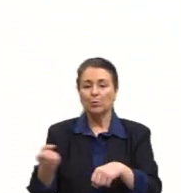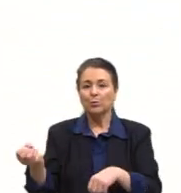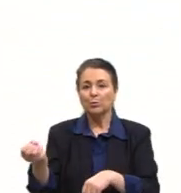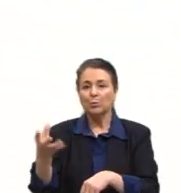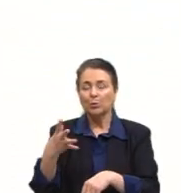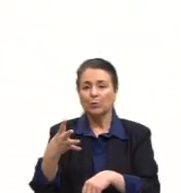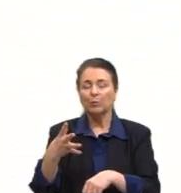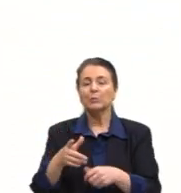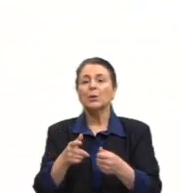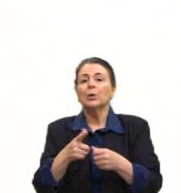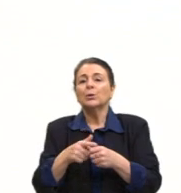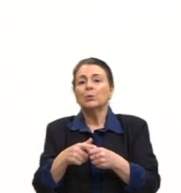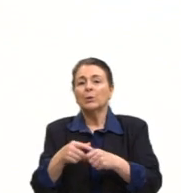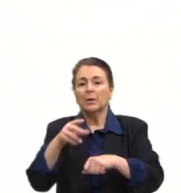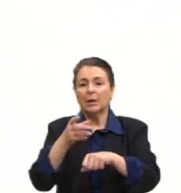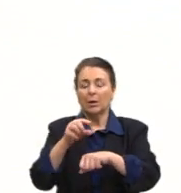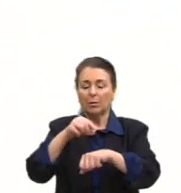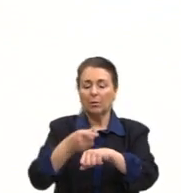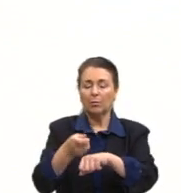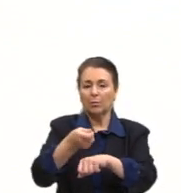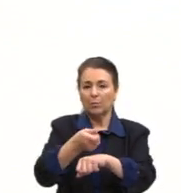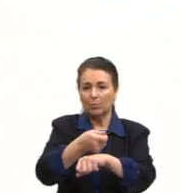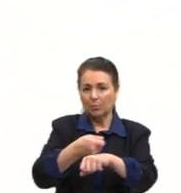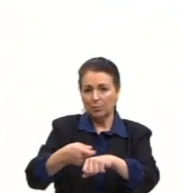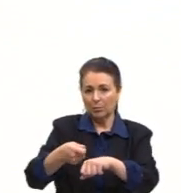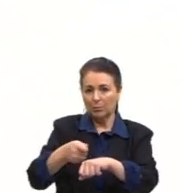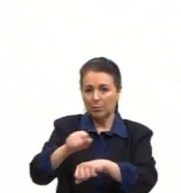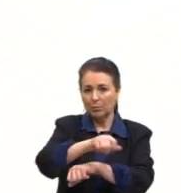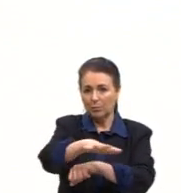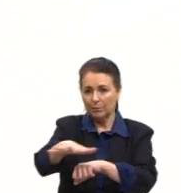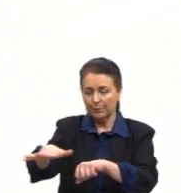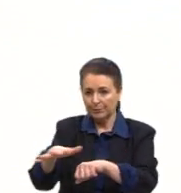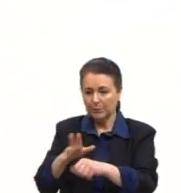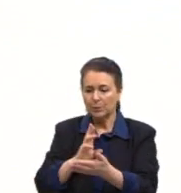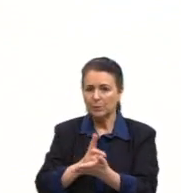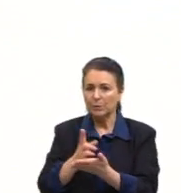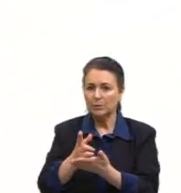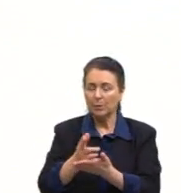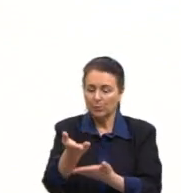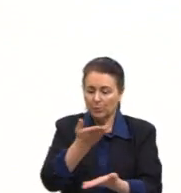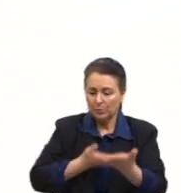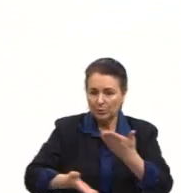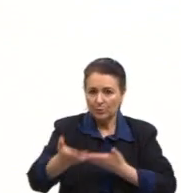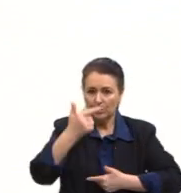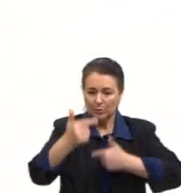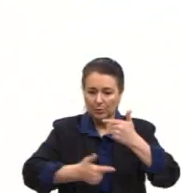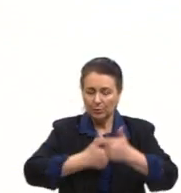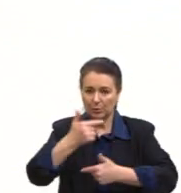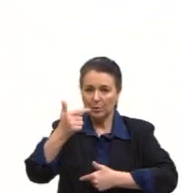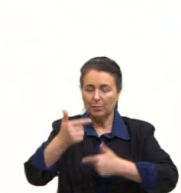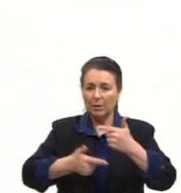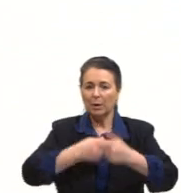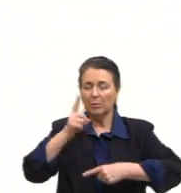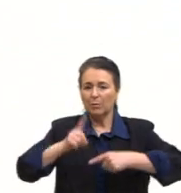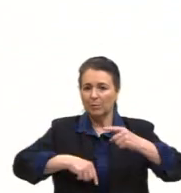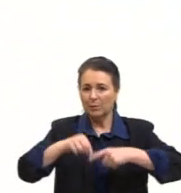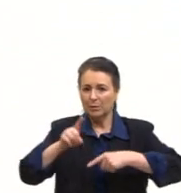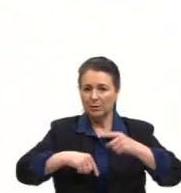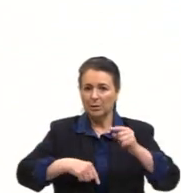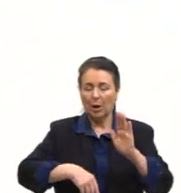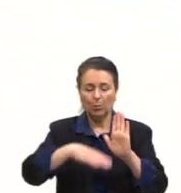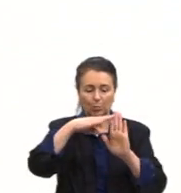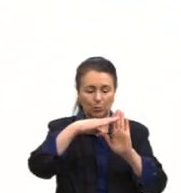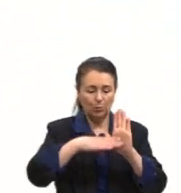competição, produção imaterial, constante devir, trabalho imaterial, metas, curto